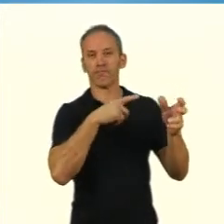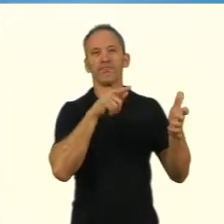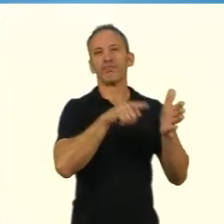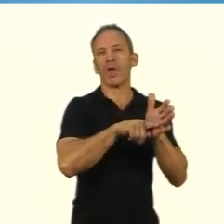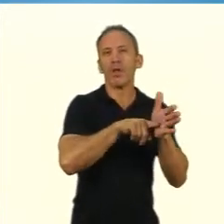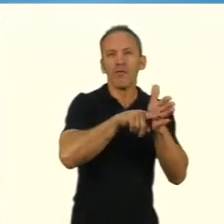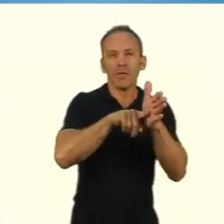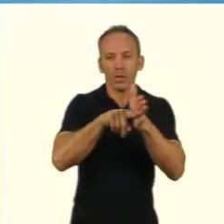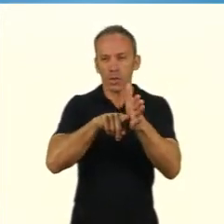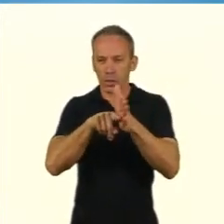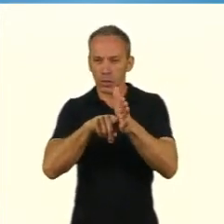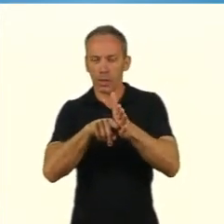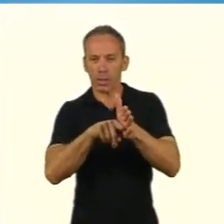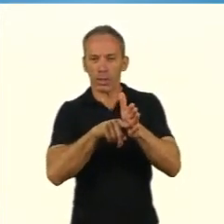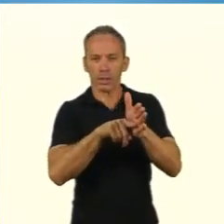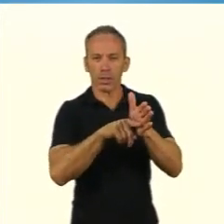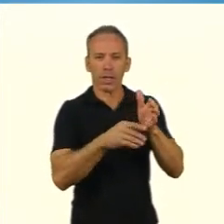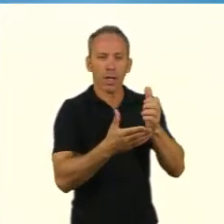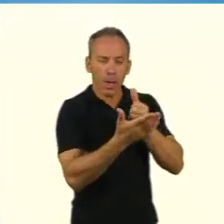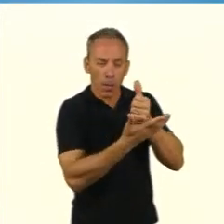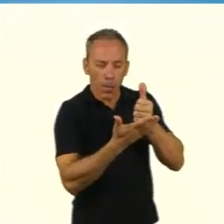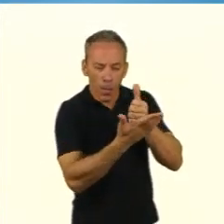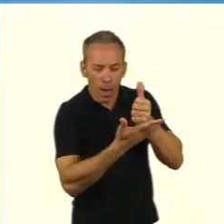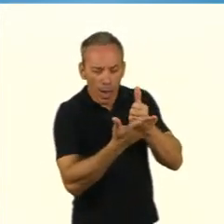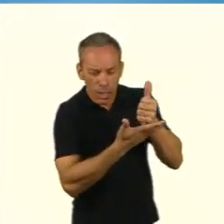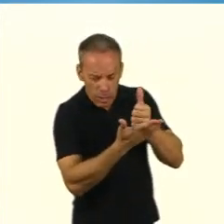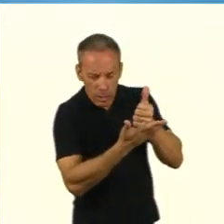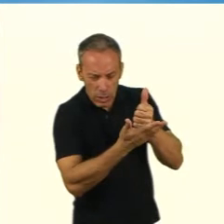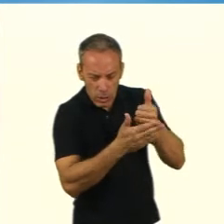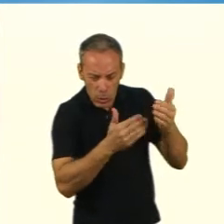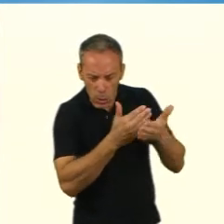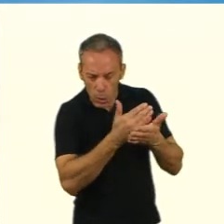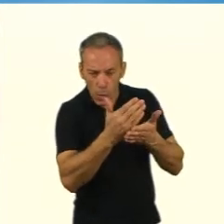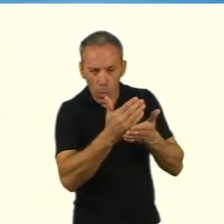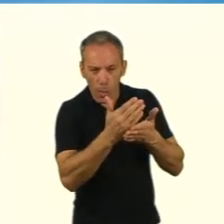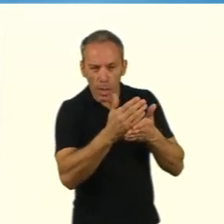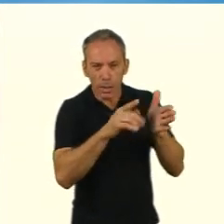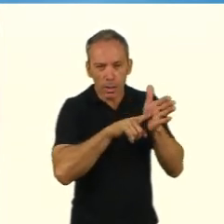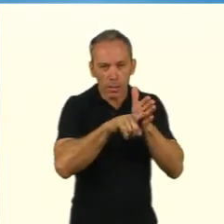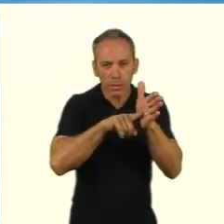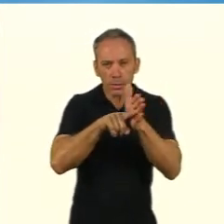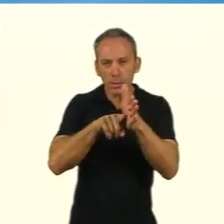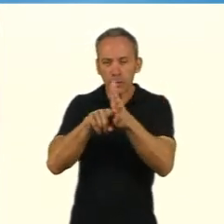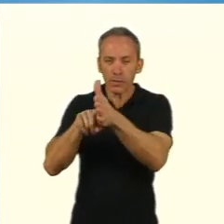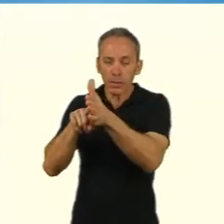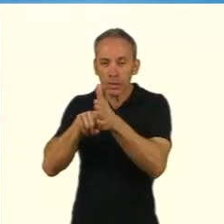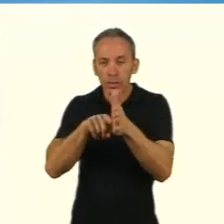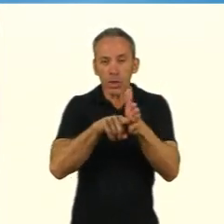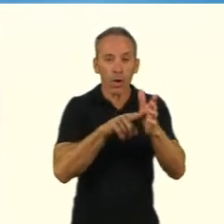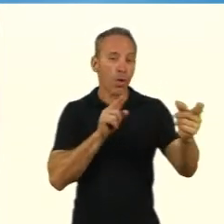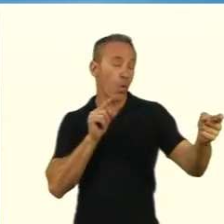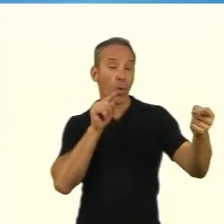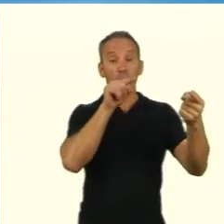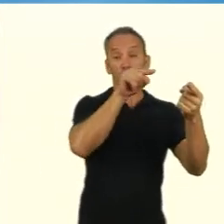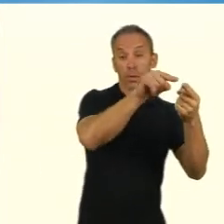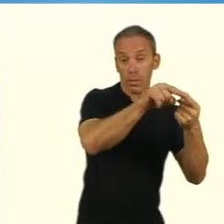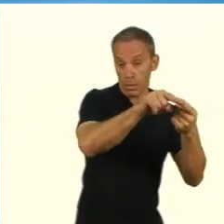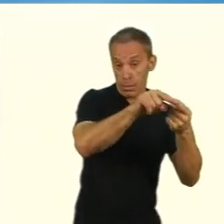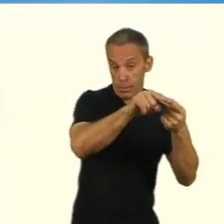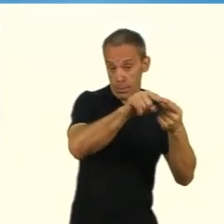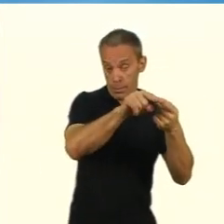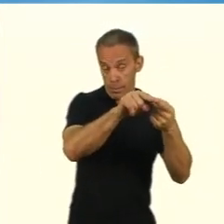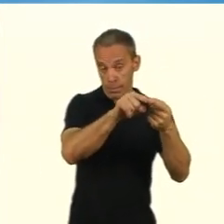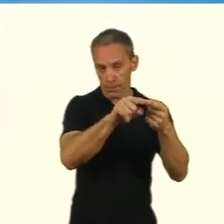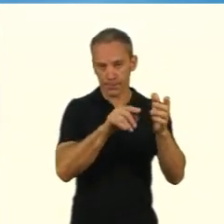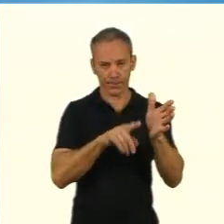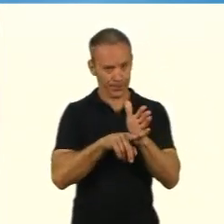professora Letícia. Olá novamente, sejam todas e todos muito bem-vindos. Vamos continuar aí, né, falando acerca